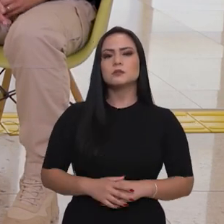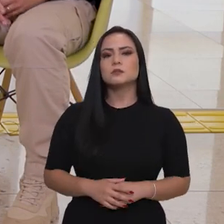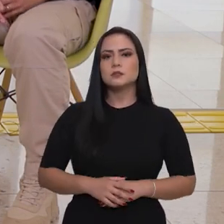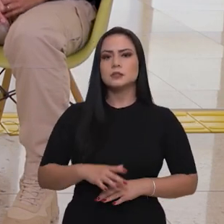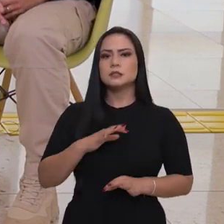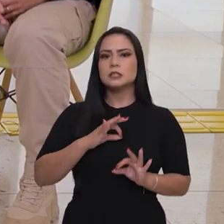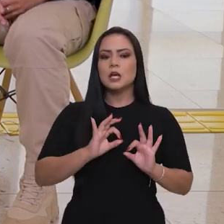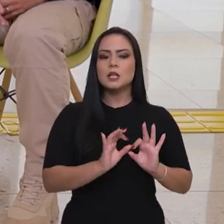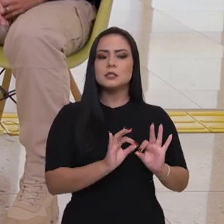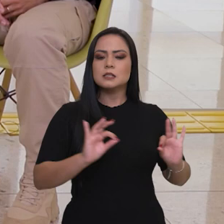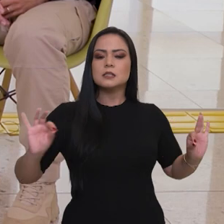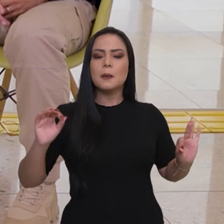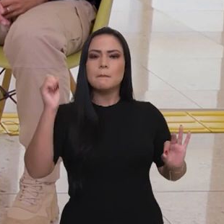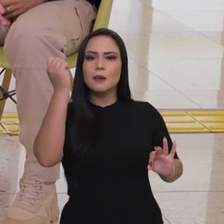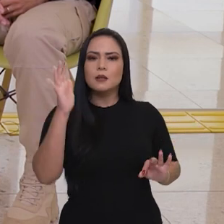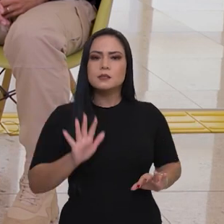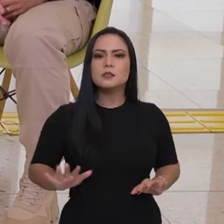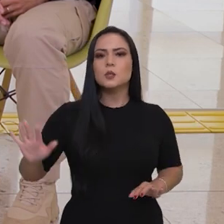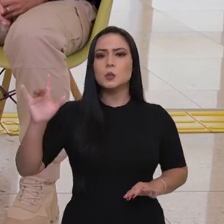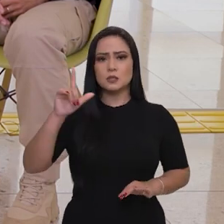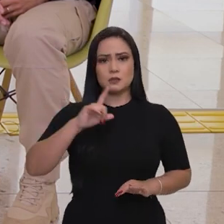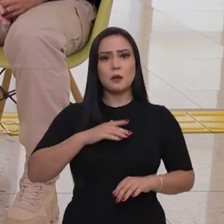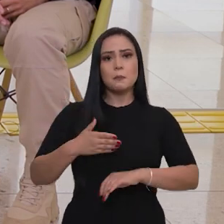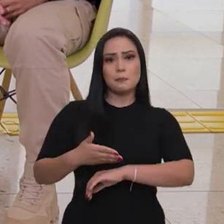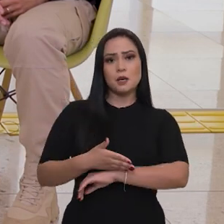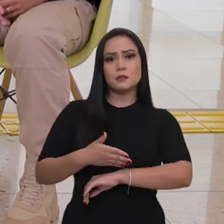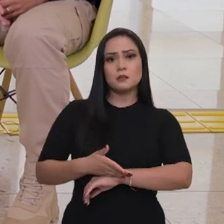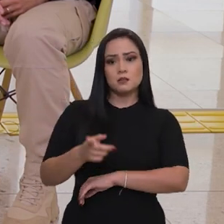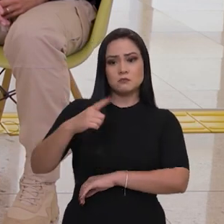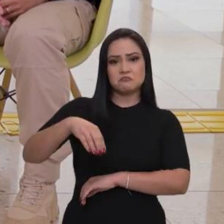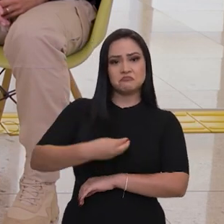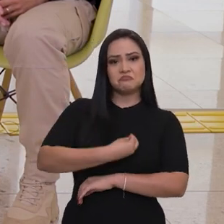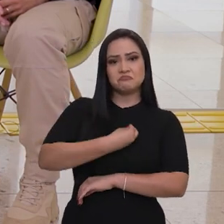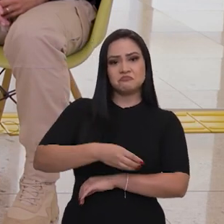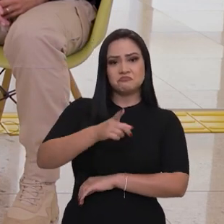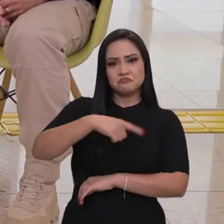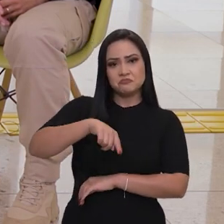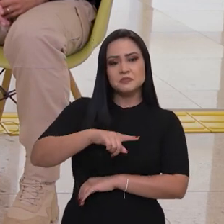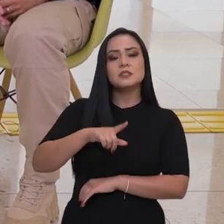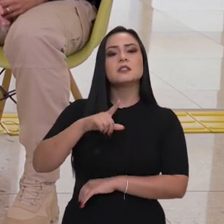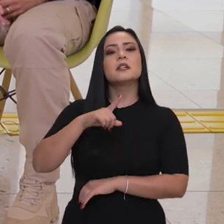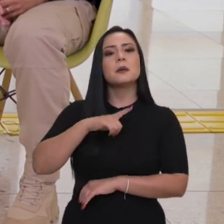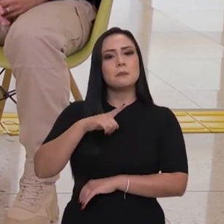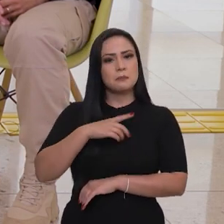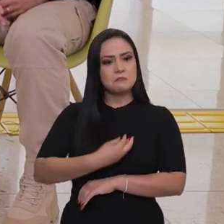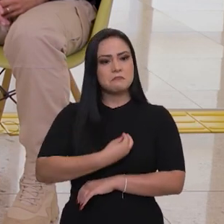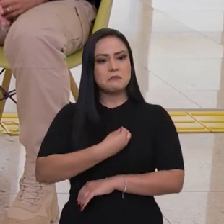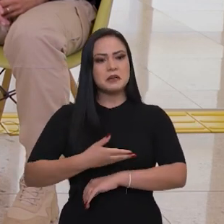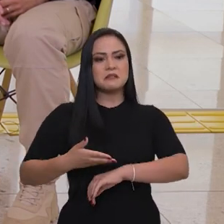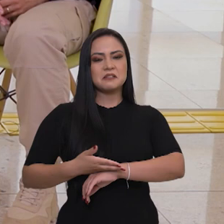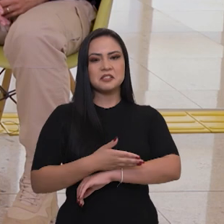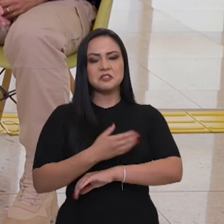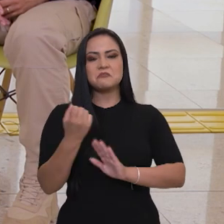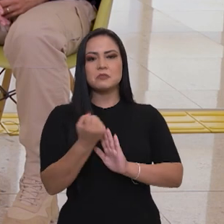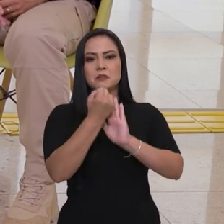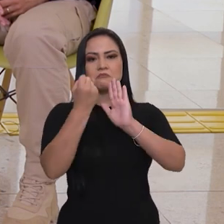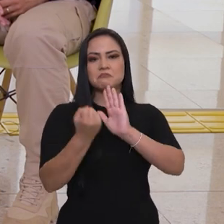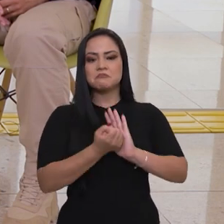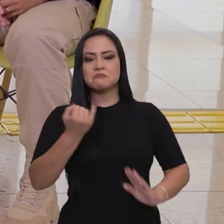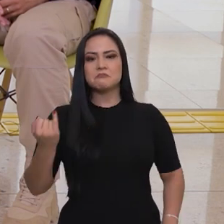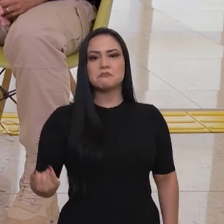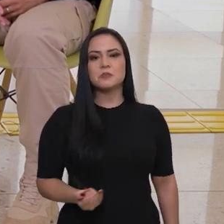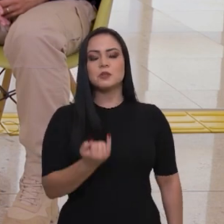gente vê que se estende pelo Brasil todo tem a presença de vocês, não é? Então, sempre... Nós temos uma presença muito marcante,